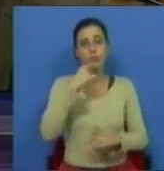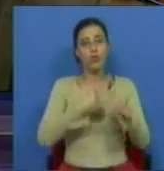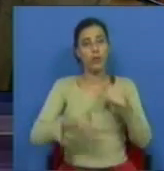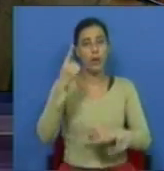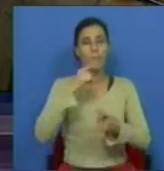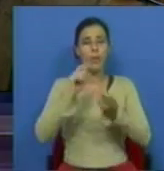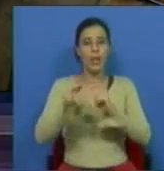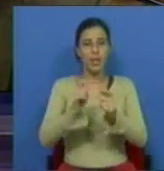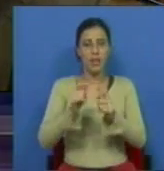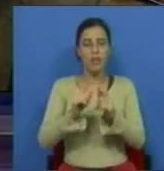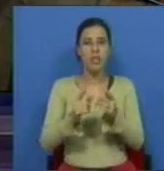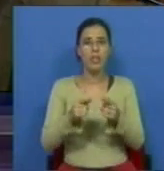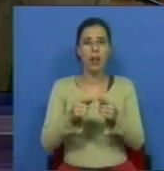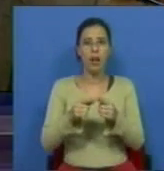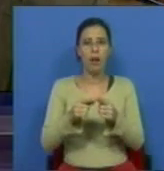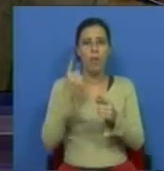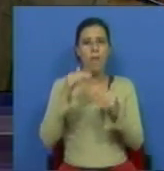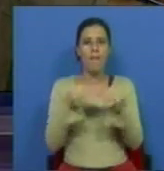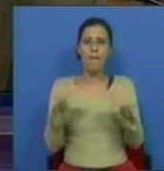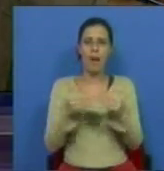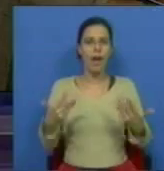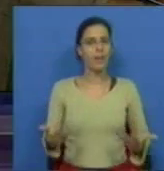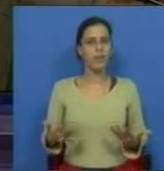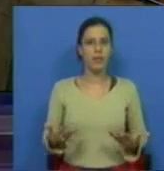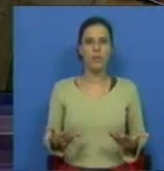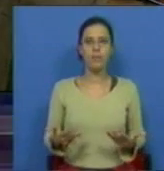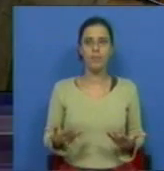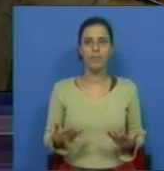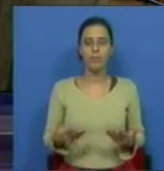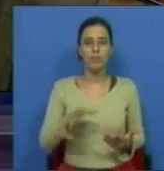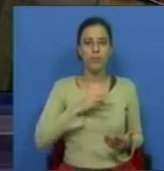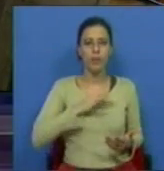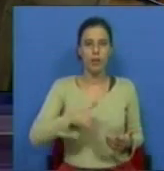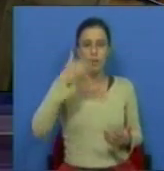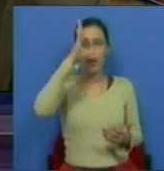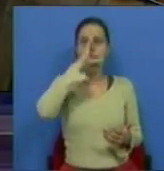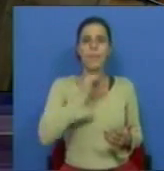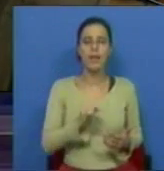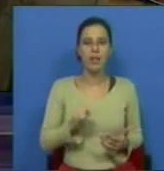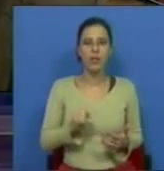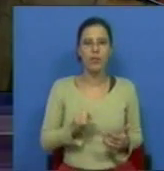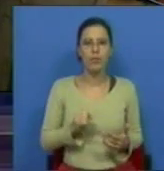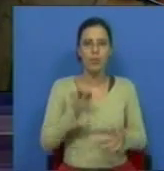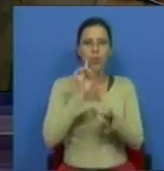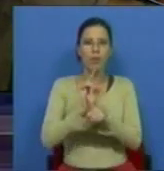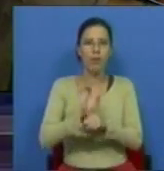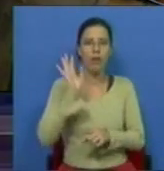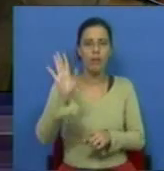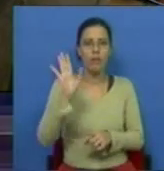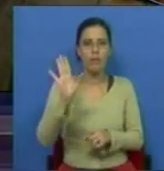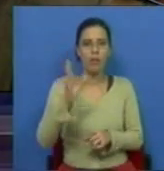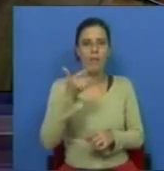estranhamos que esta entrevista tenha saído numa altura em que o Sr. Primeiro Ministro se encontrava a